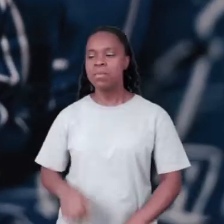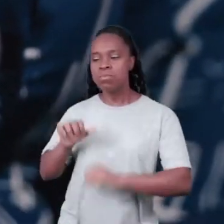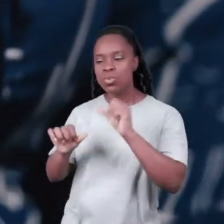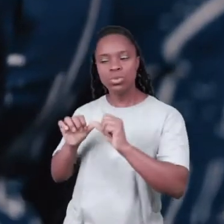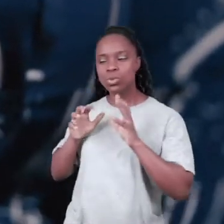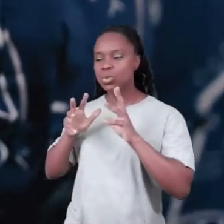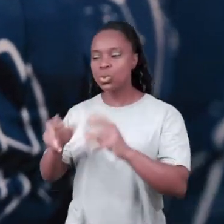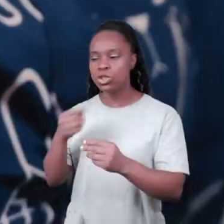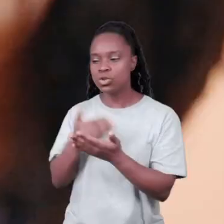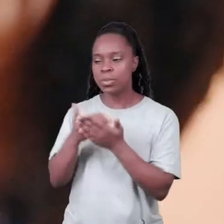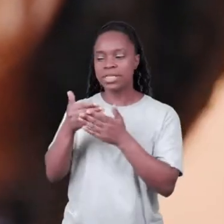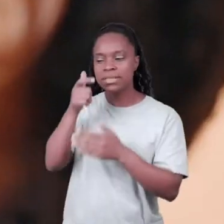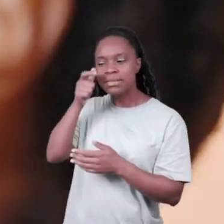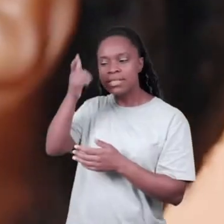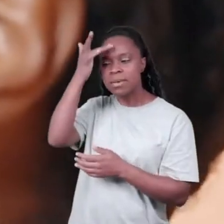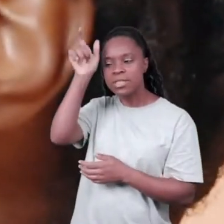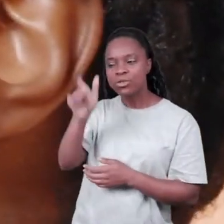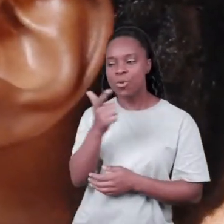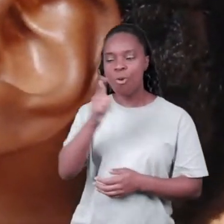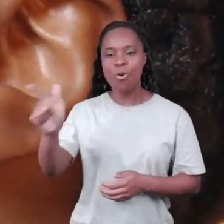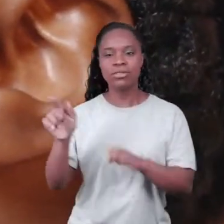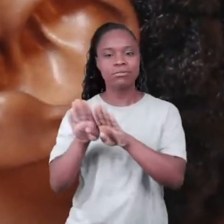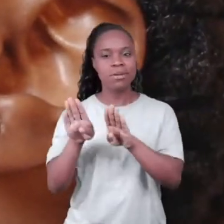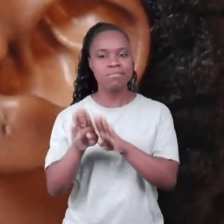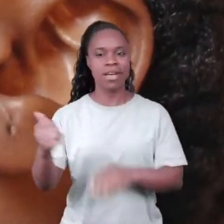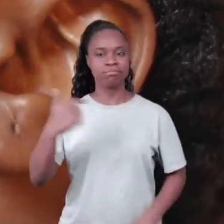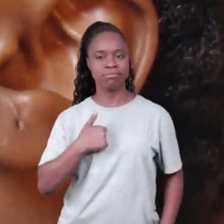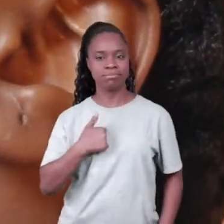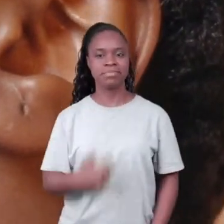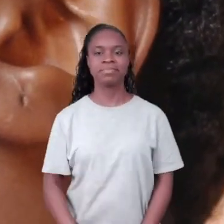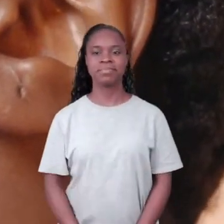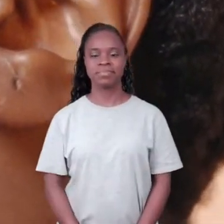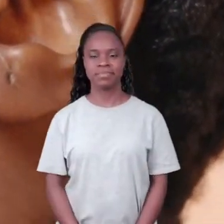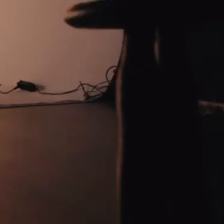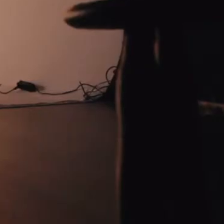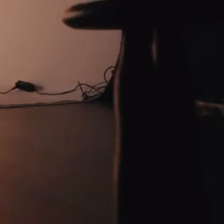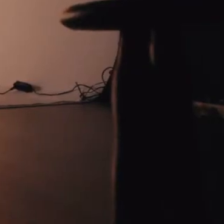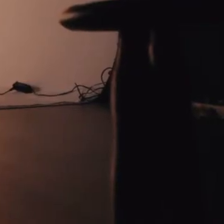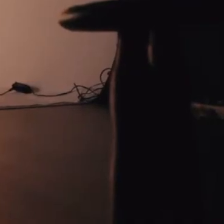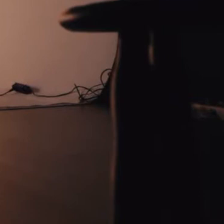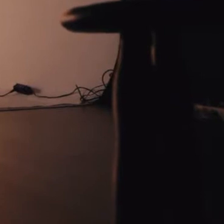Muda totalmente quando você se interessa mais pelos outros também e não sou consigo mesmo.